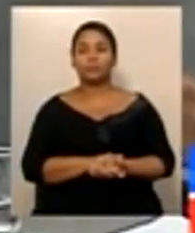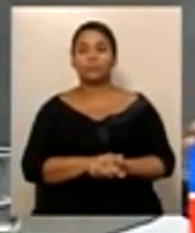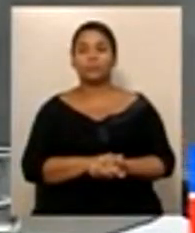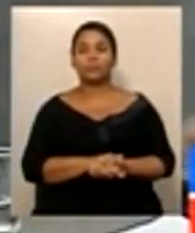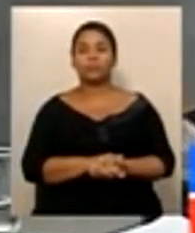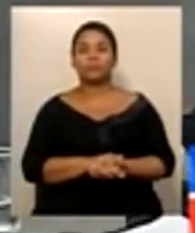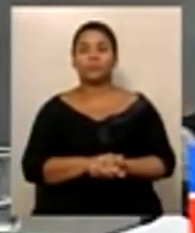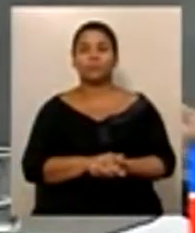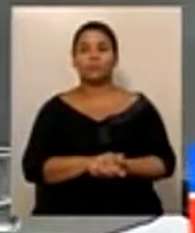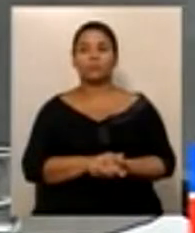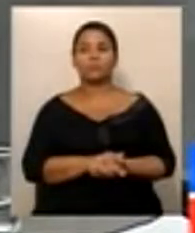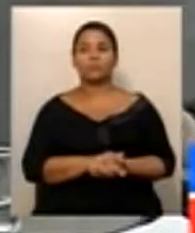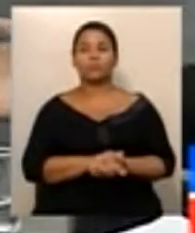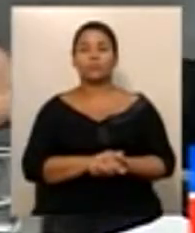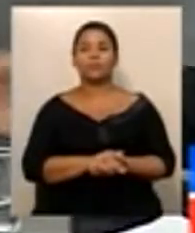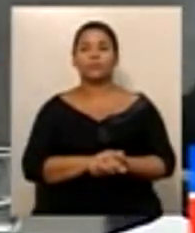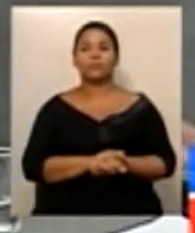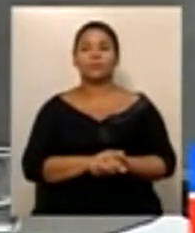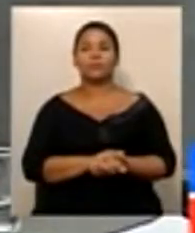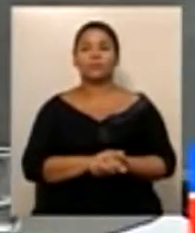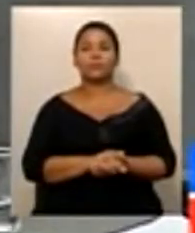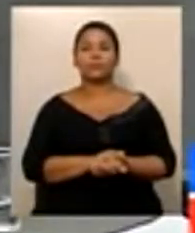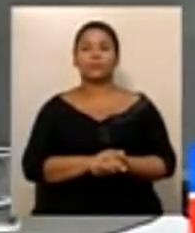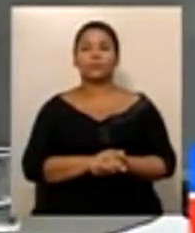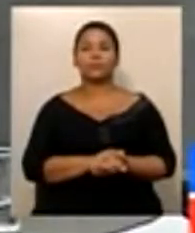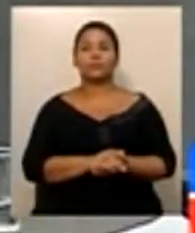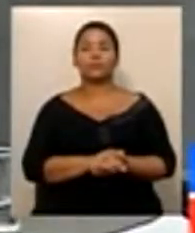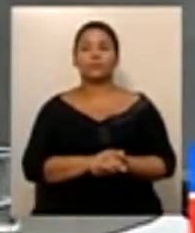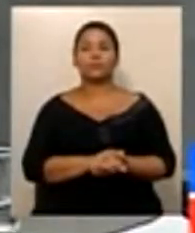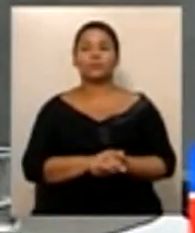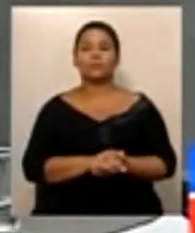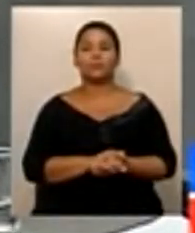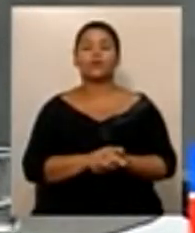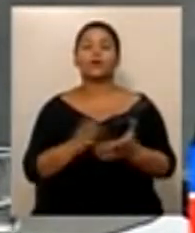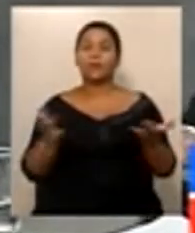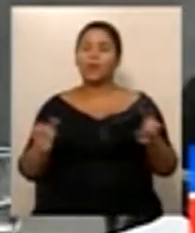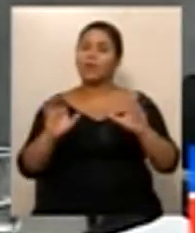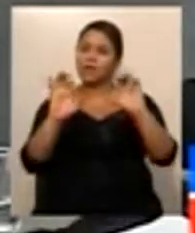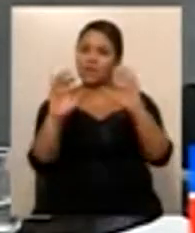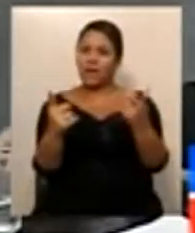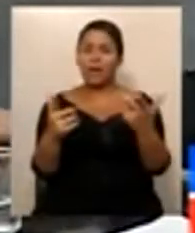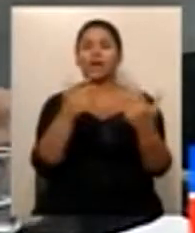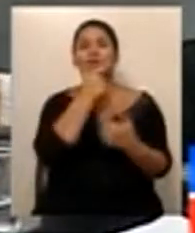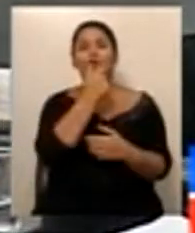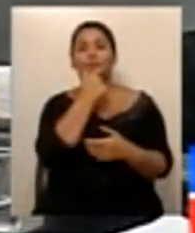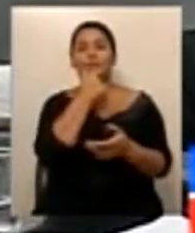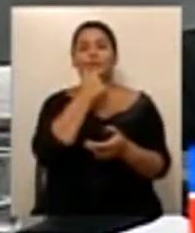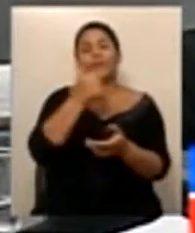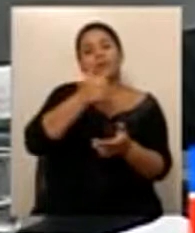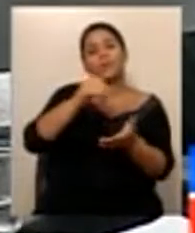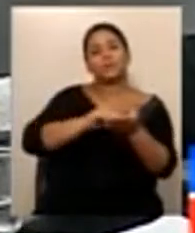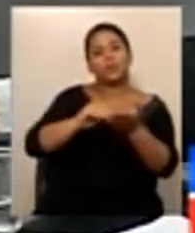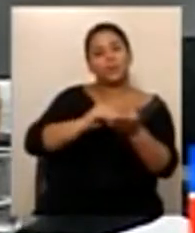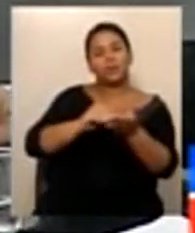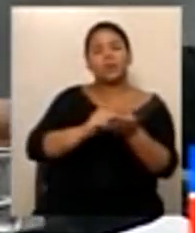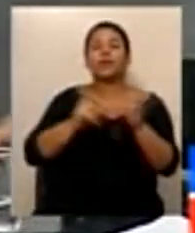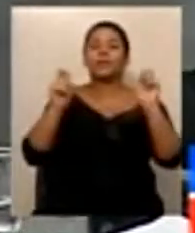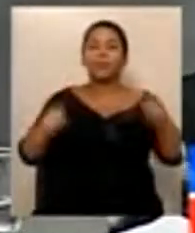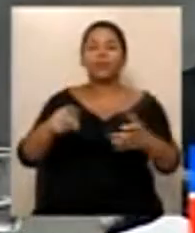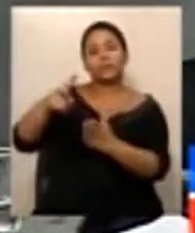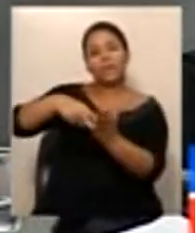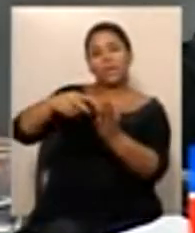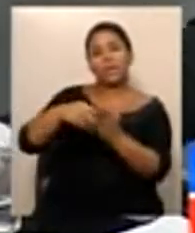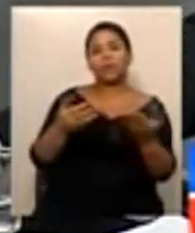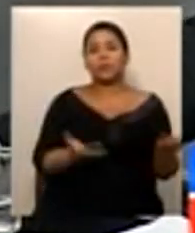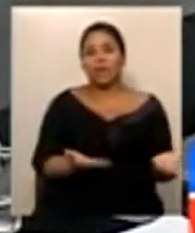portanto não há absolutamente nenhuma quebra regimental, e pode sim o primeiro secretário fazer a leitura, e já passo a palavra